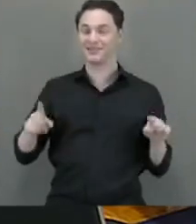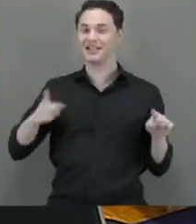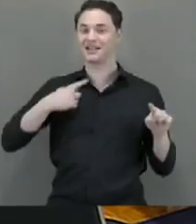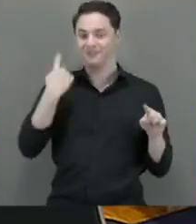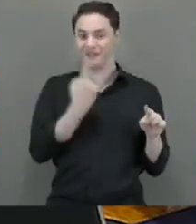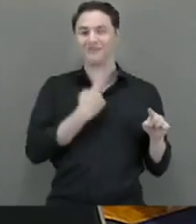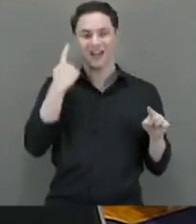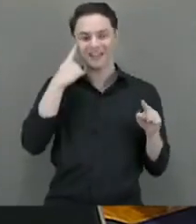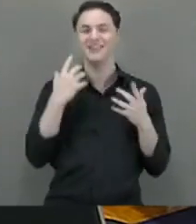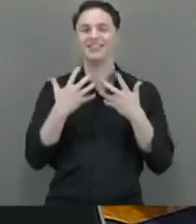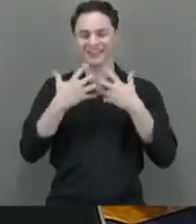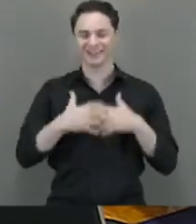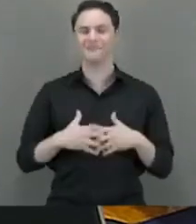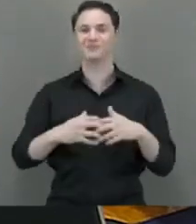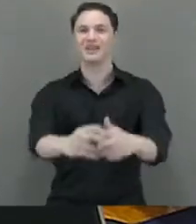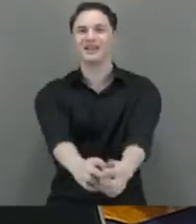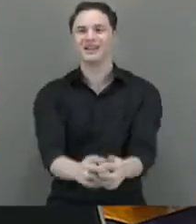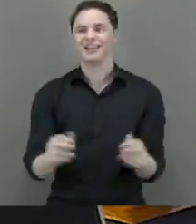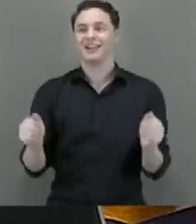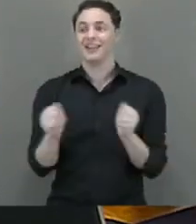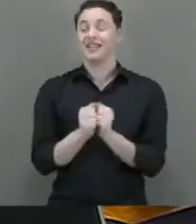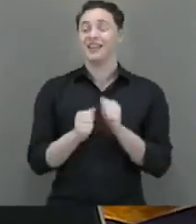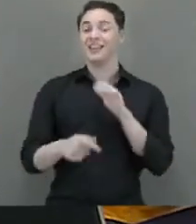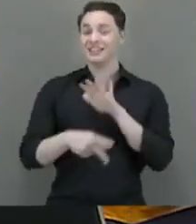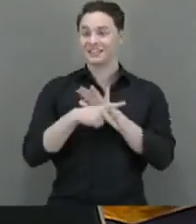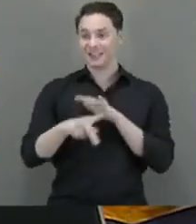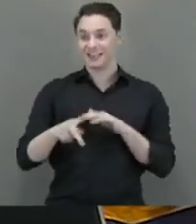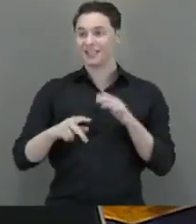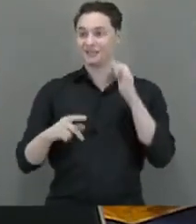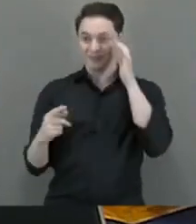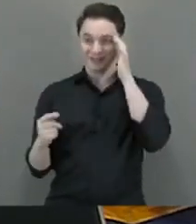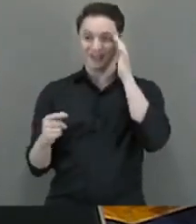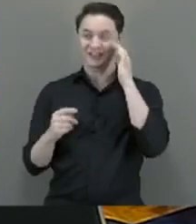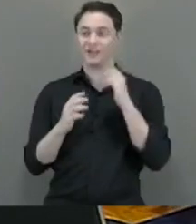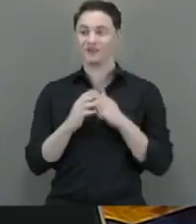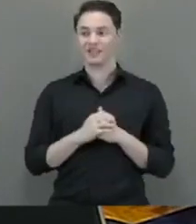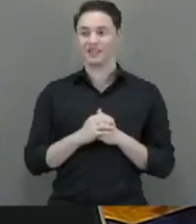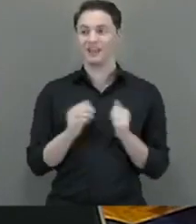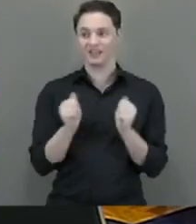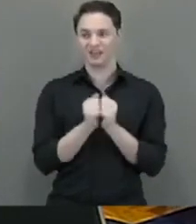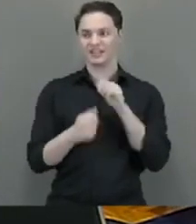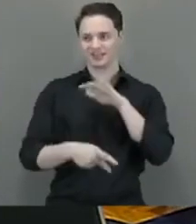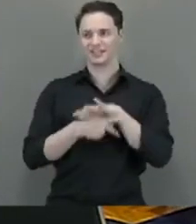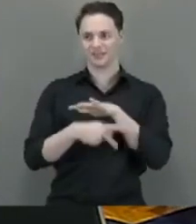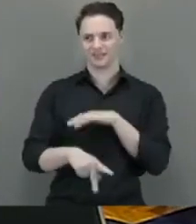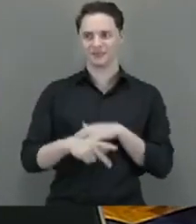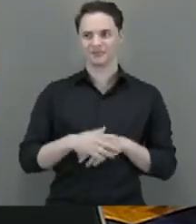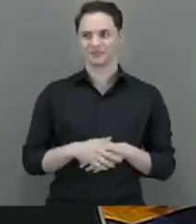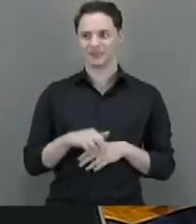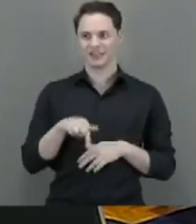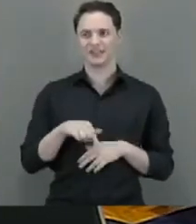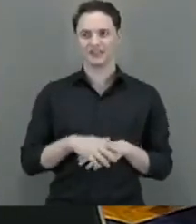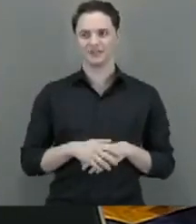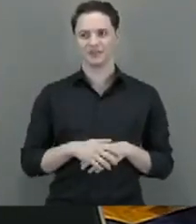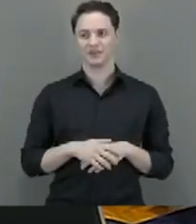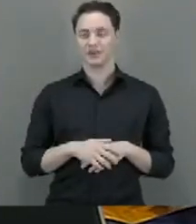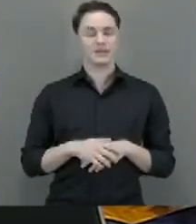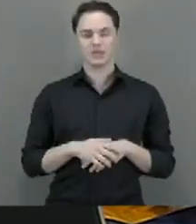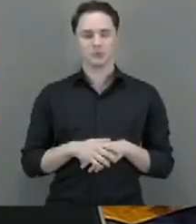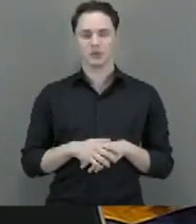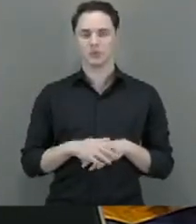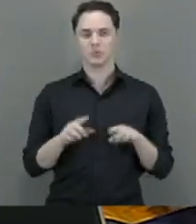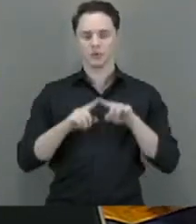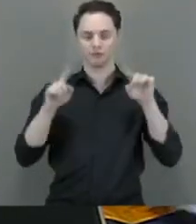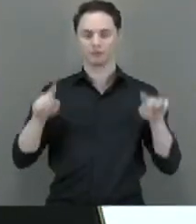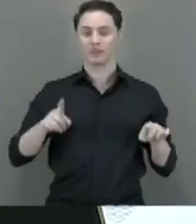regime pode ser feita por todas as formas em direito admitidas. A alteração do Código de Processo Penal